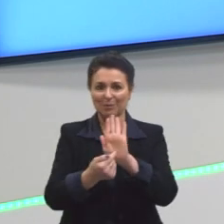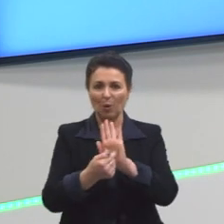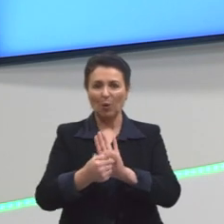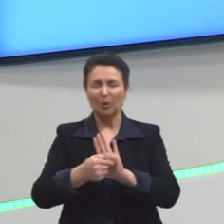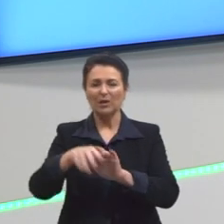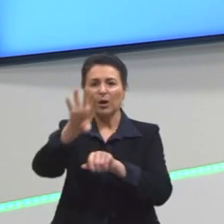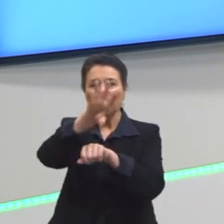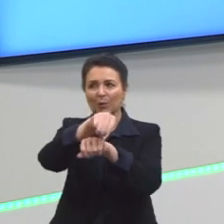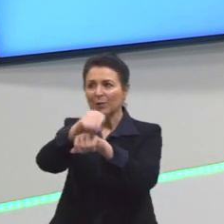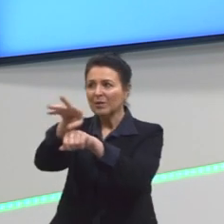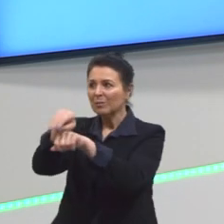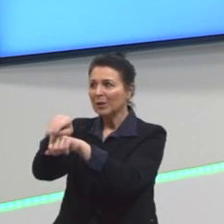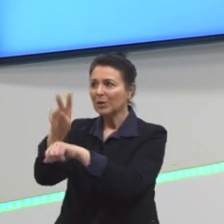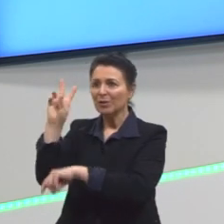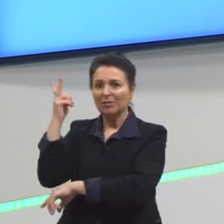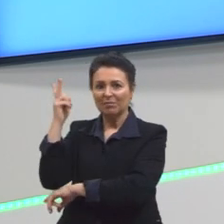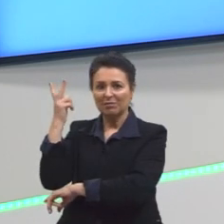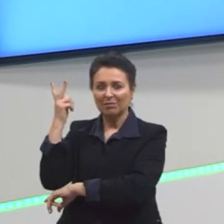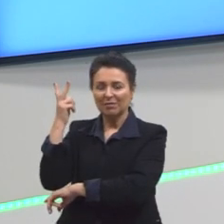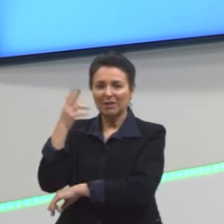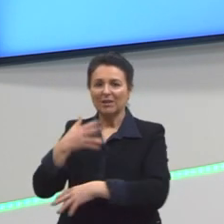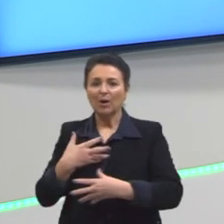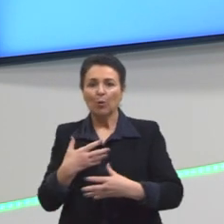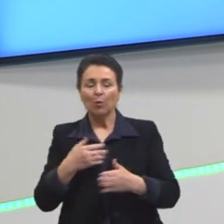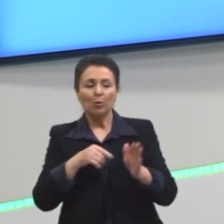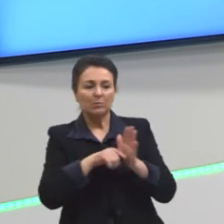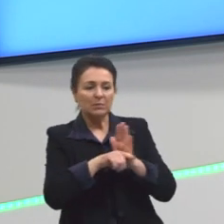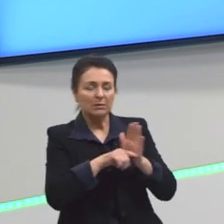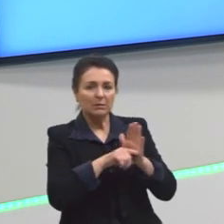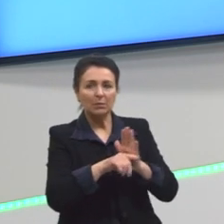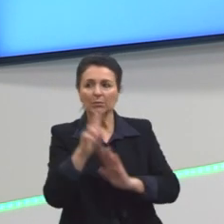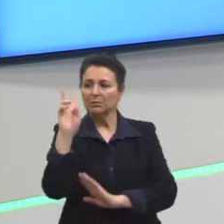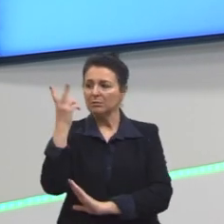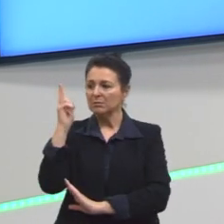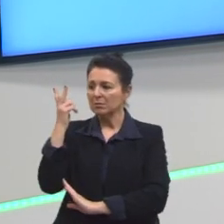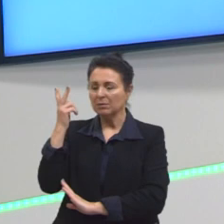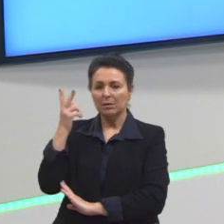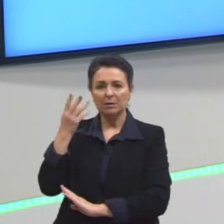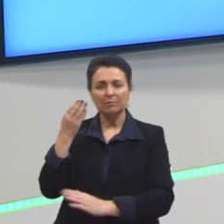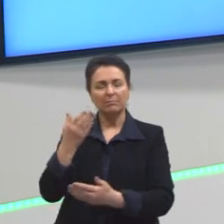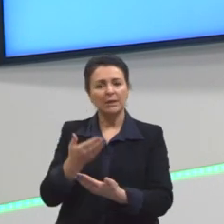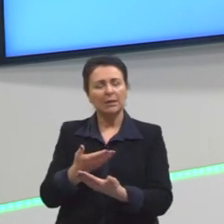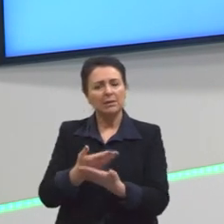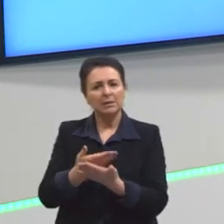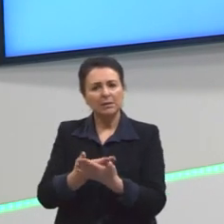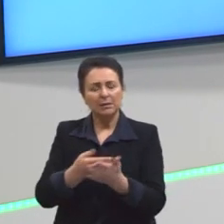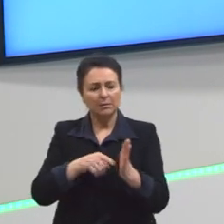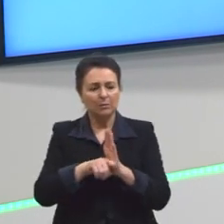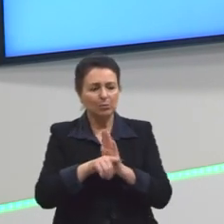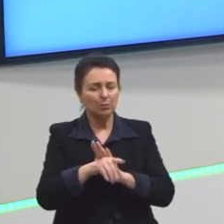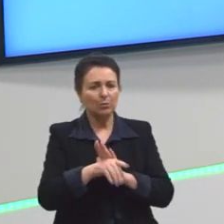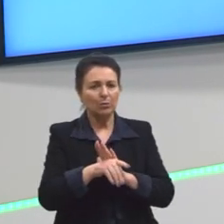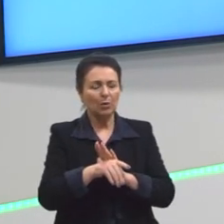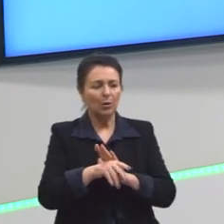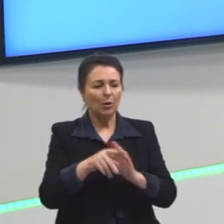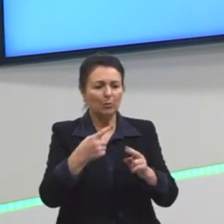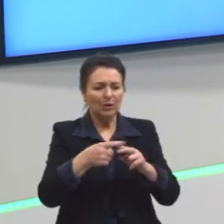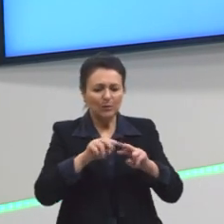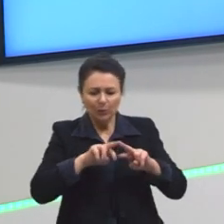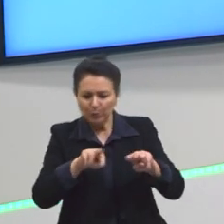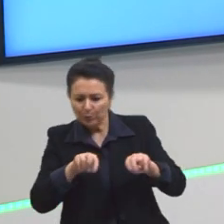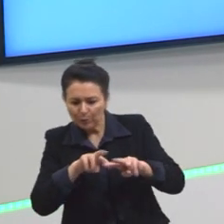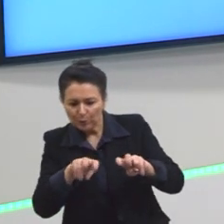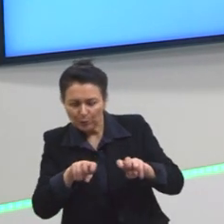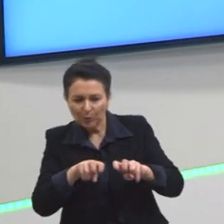conhecimento histórico. Então, os historiadores pesquisam, eles estudam o passado a partir dos vestígios e